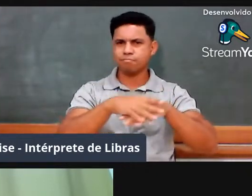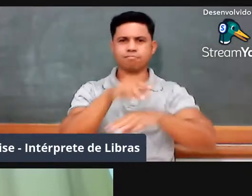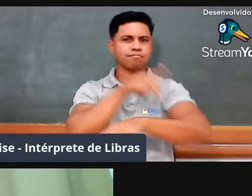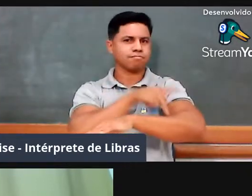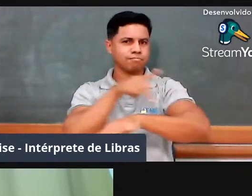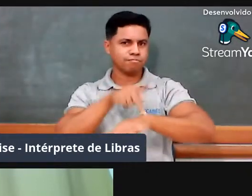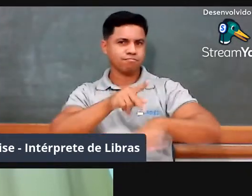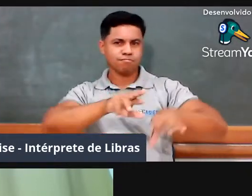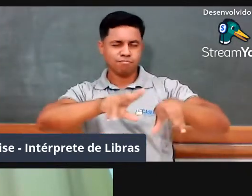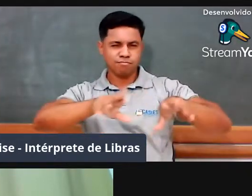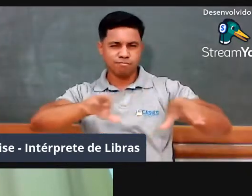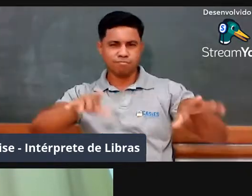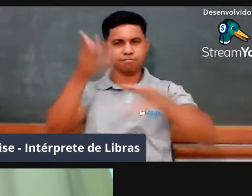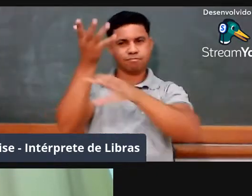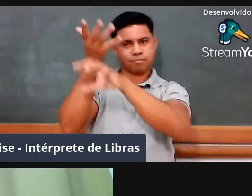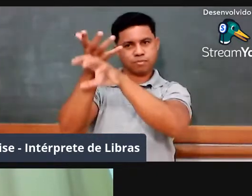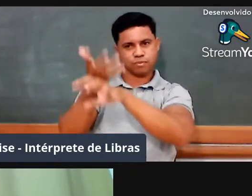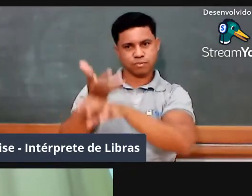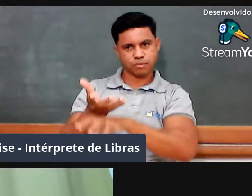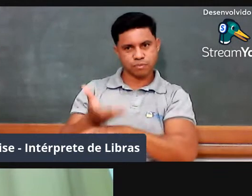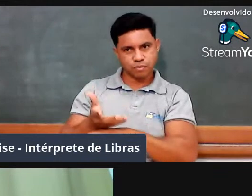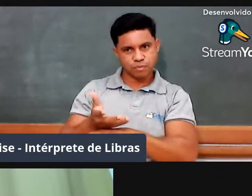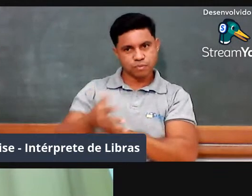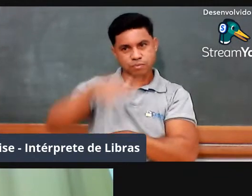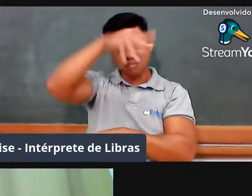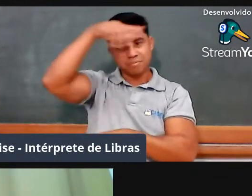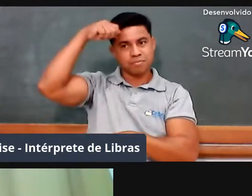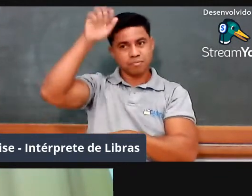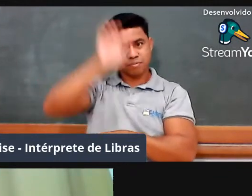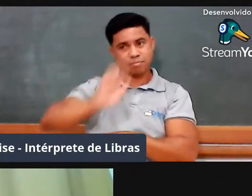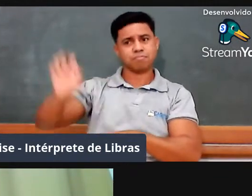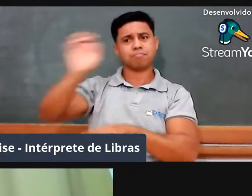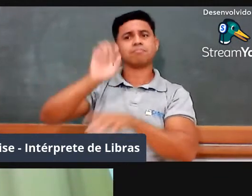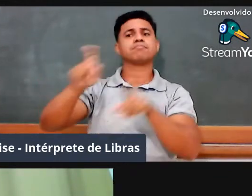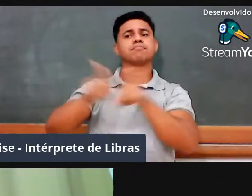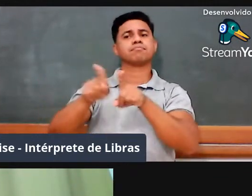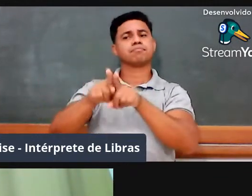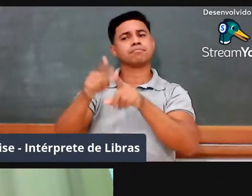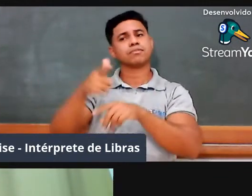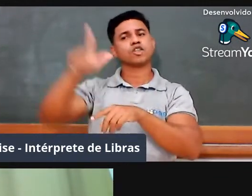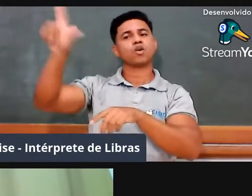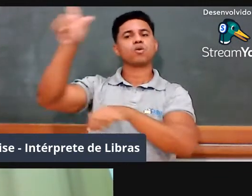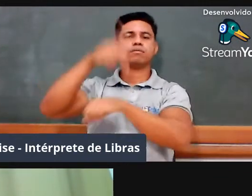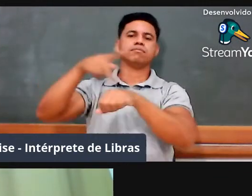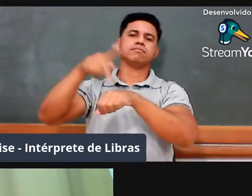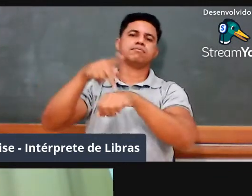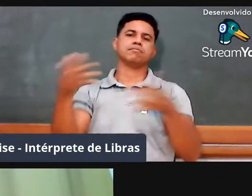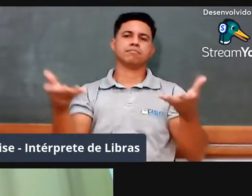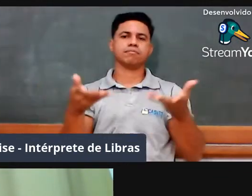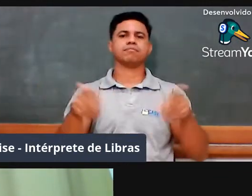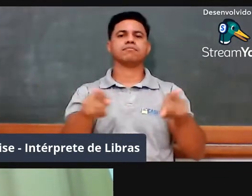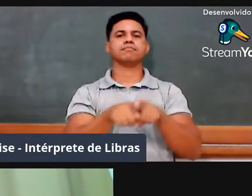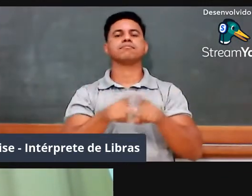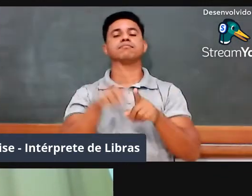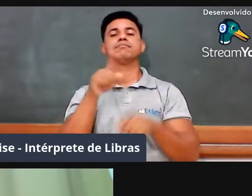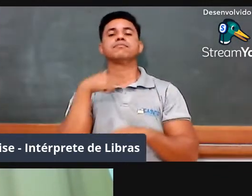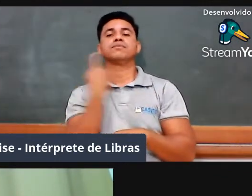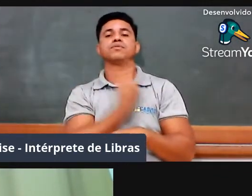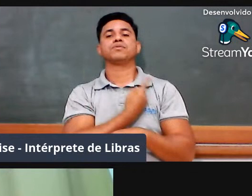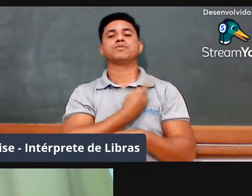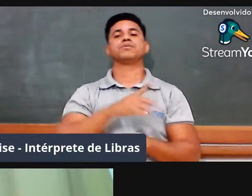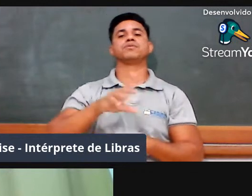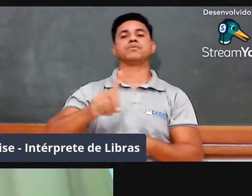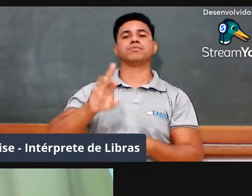outros de Mato Grosso e de outros estados, pela participação nesta webinar. Nós, da DR de Cuiabá,